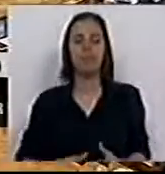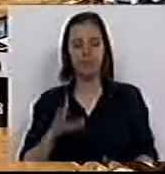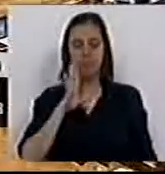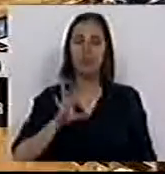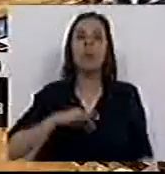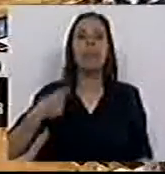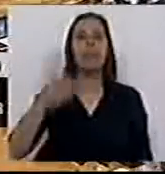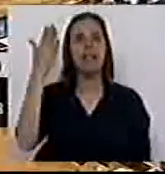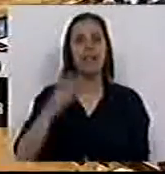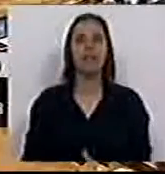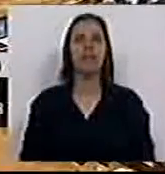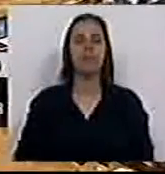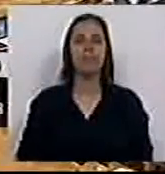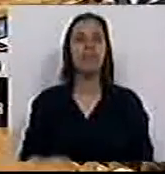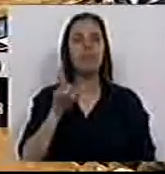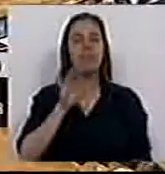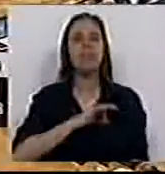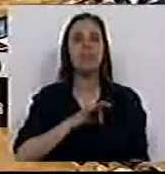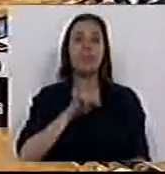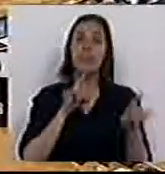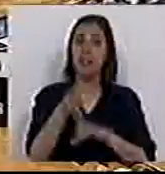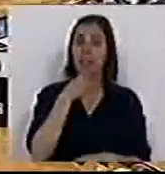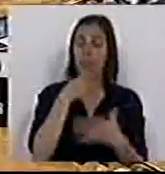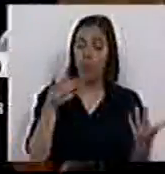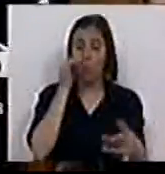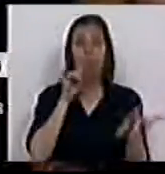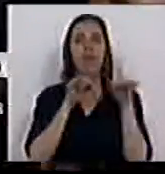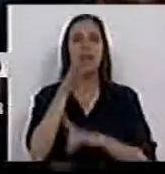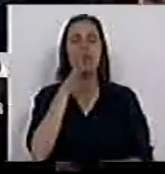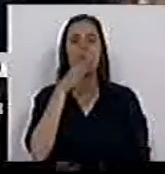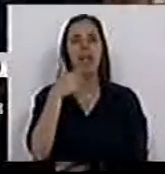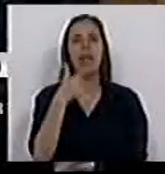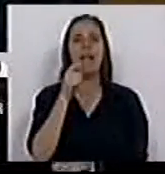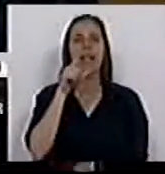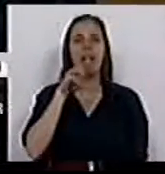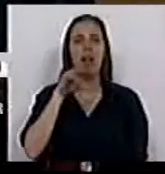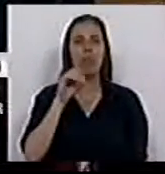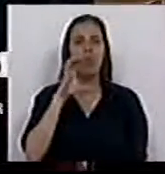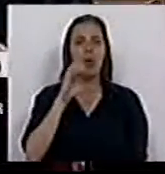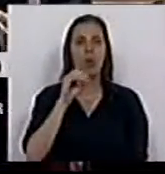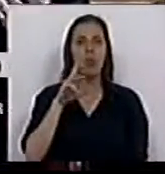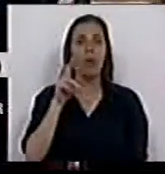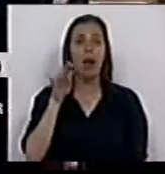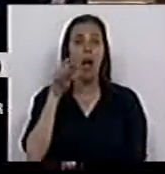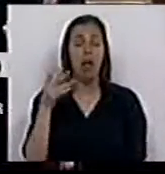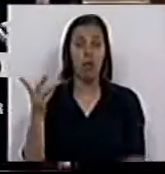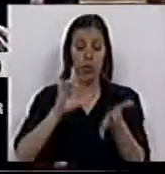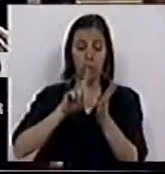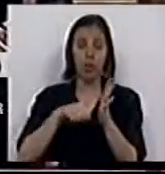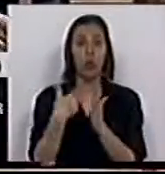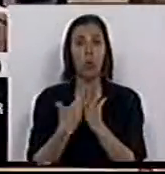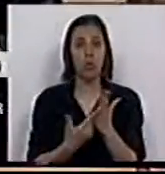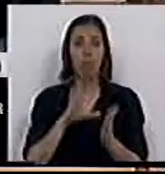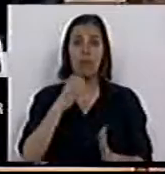Sr. Presidente, Sras. Deputadas, Srs. Deputados, Sr. Deputado Telmo Correia, o projeto de